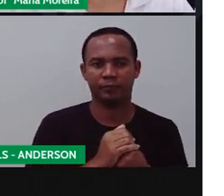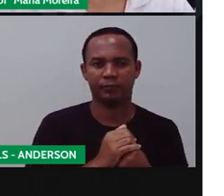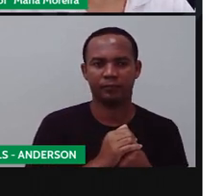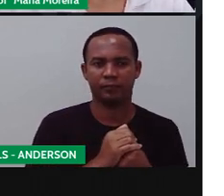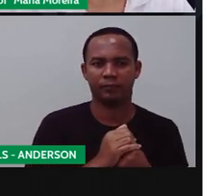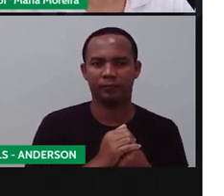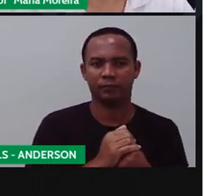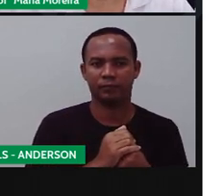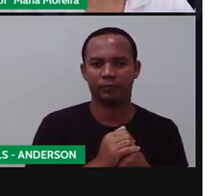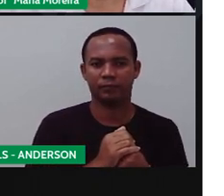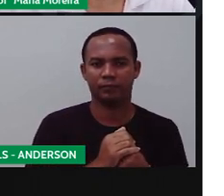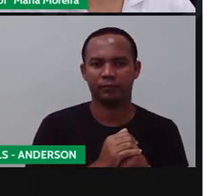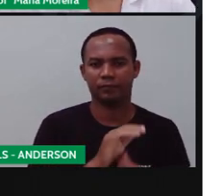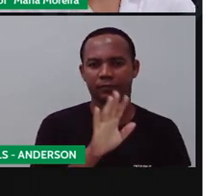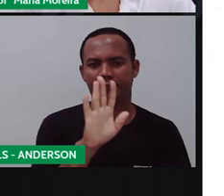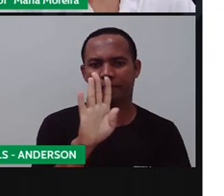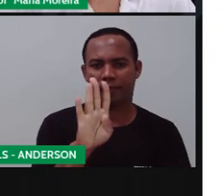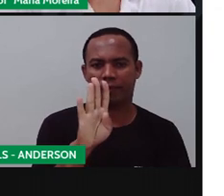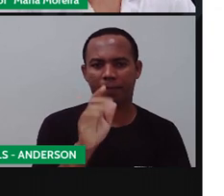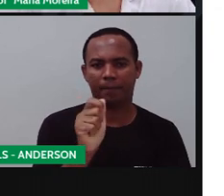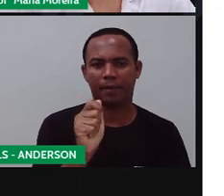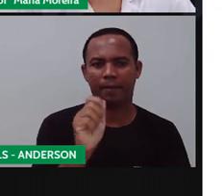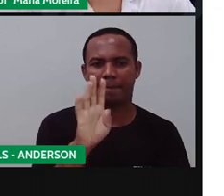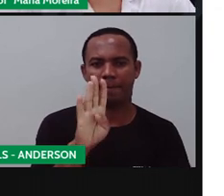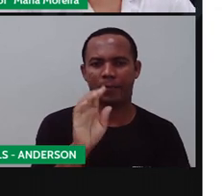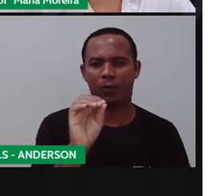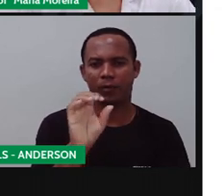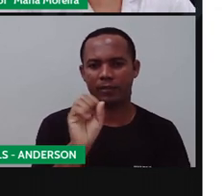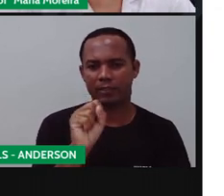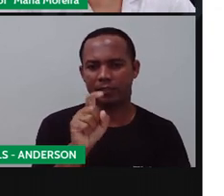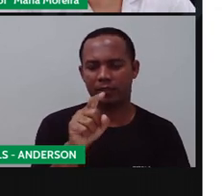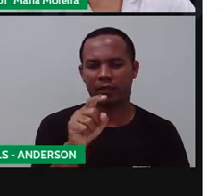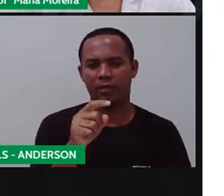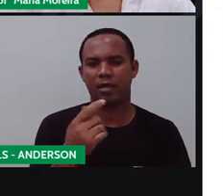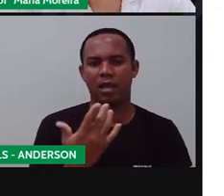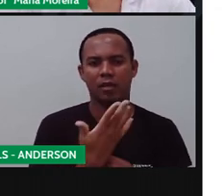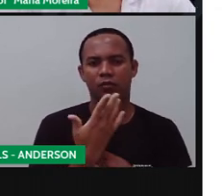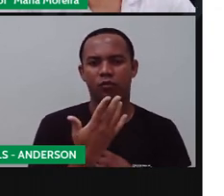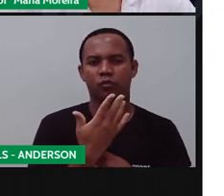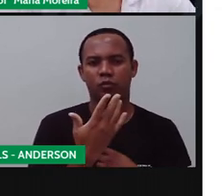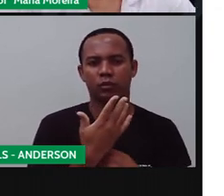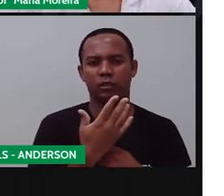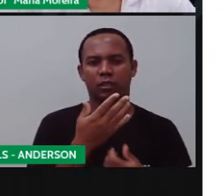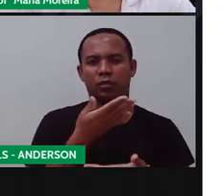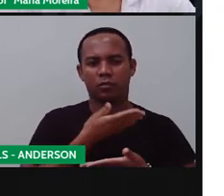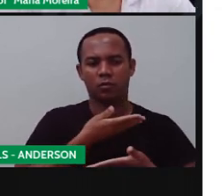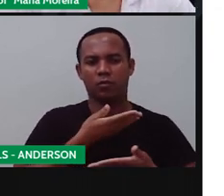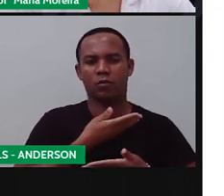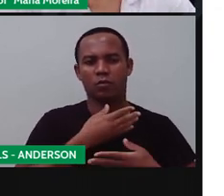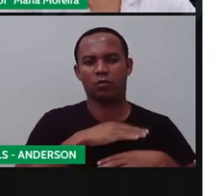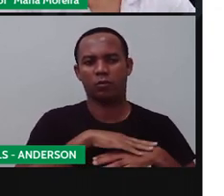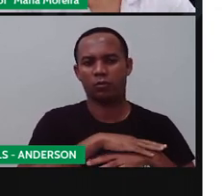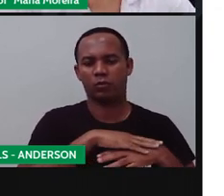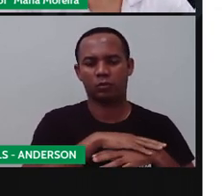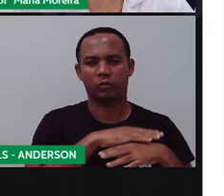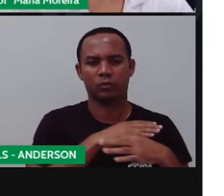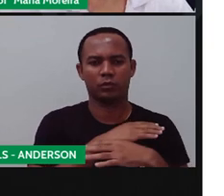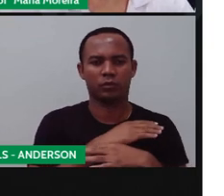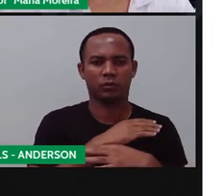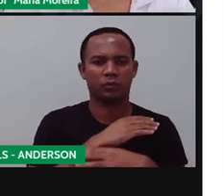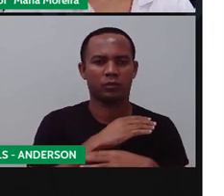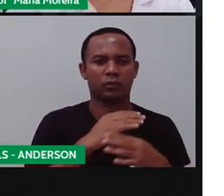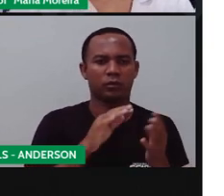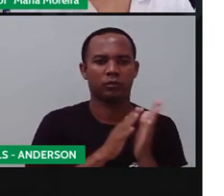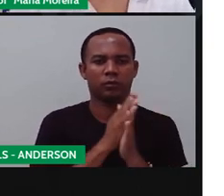sabonete é babosa. É o quê? Cicatrizante, né? Antimicrobiana, emoliente, é o